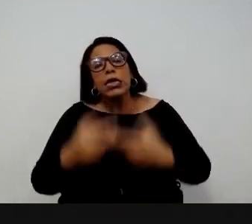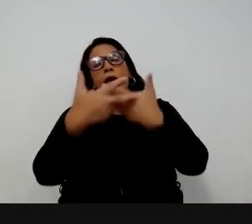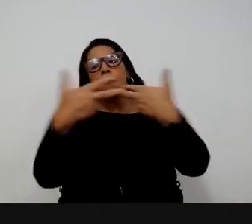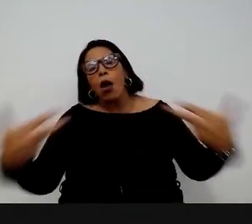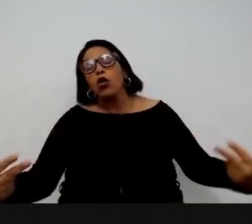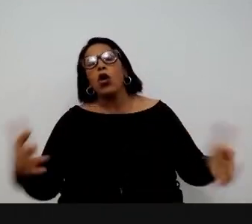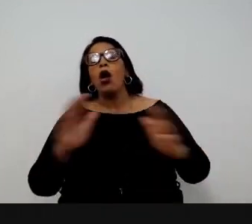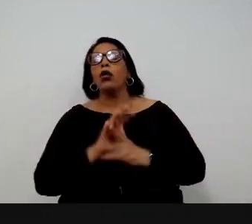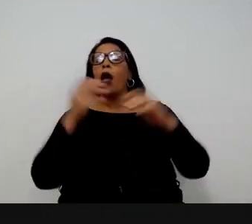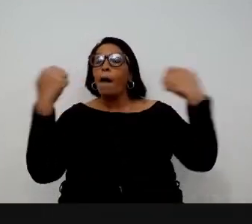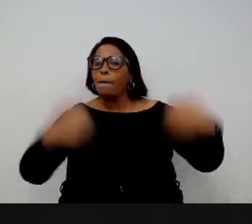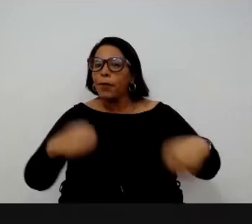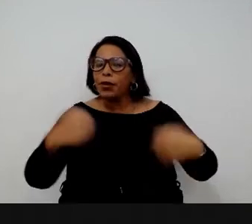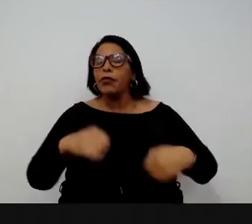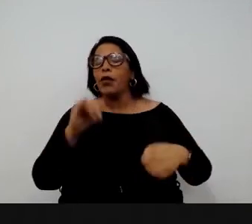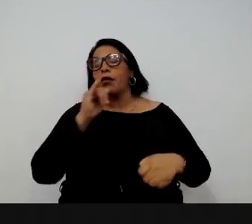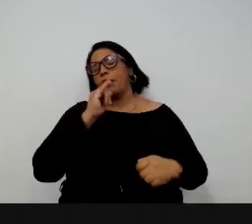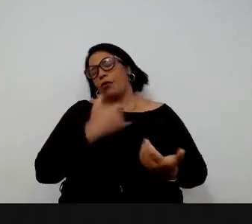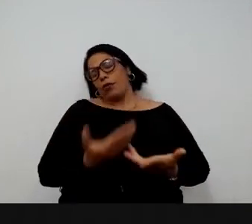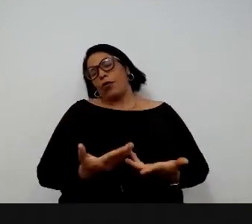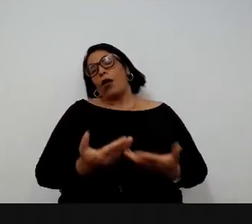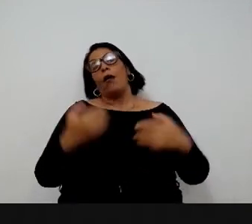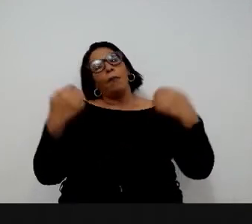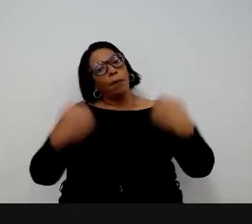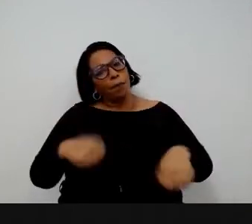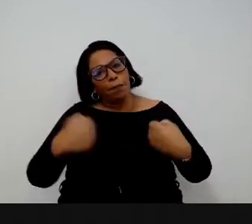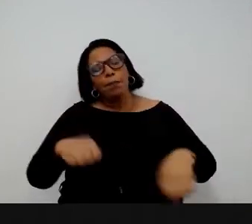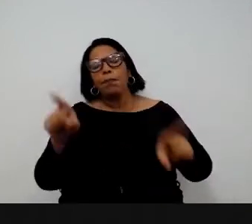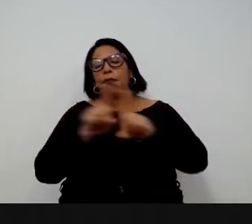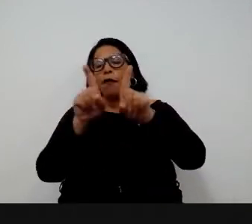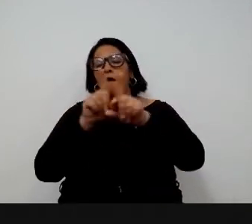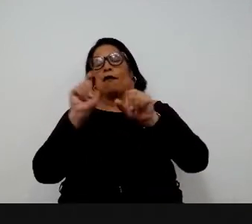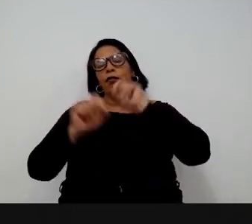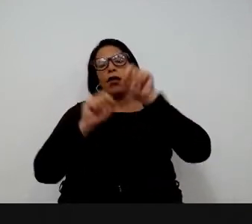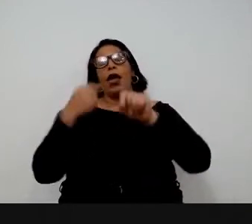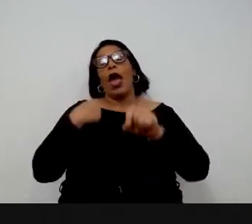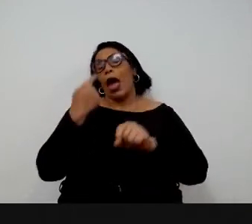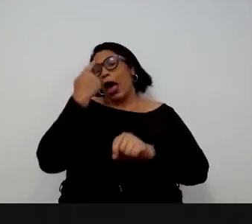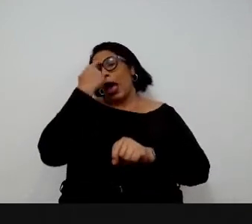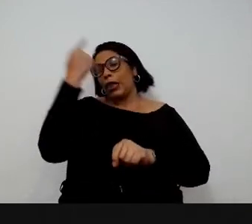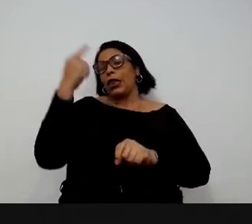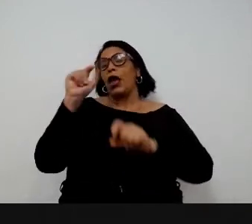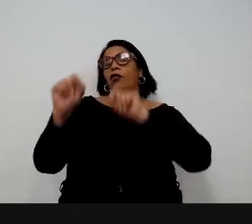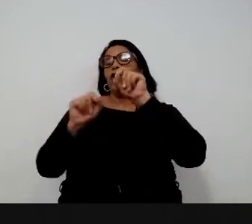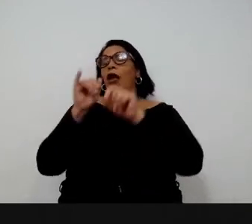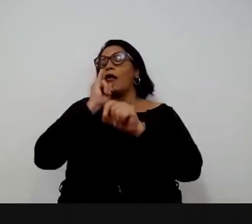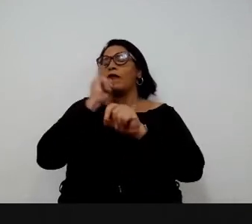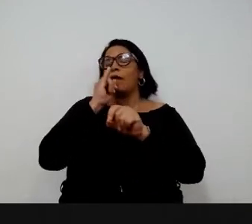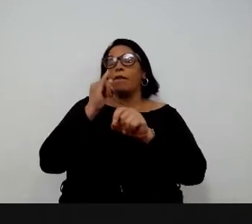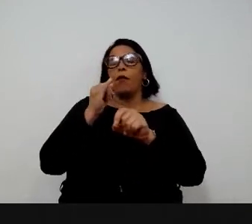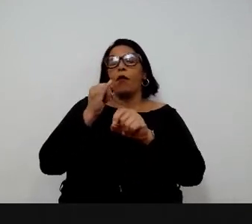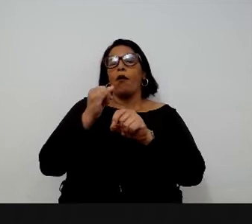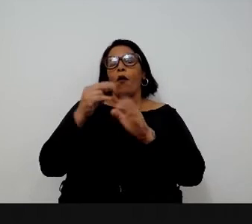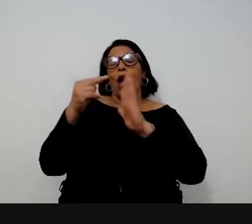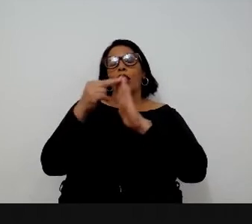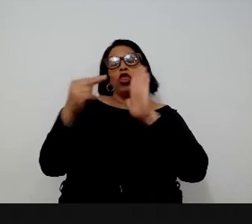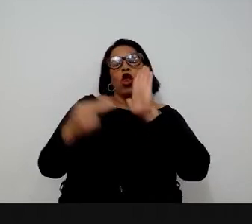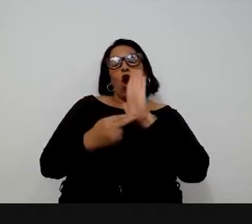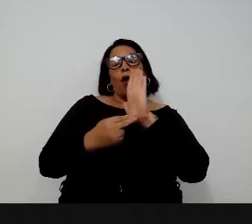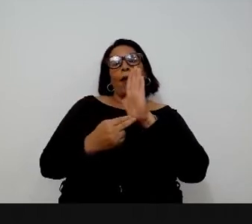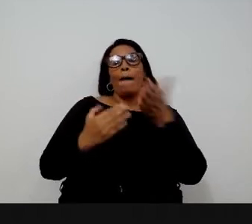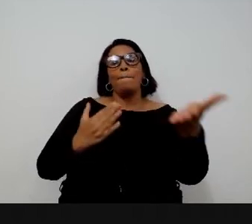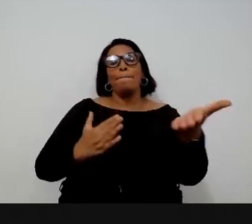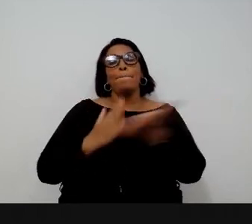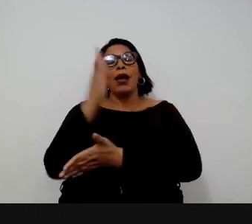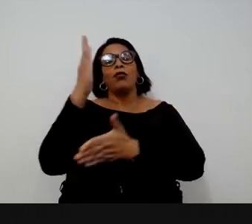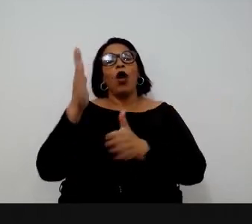mesmo estava conversando com o pessoal da África do Sul sobre sunset clauses, que a ideia de você, ao aprovar uma nova norma, você dá um